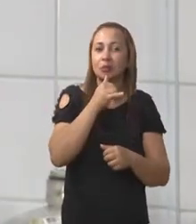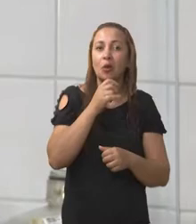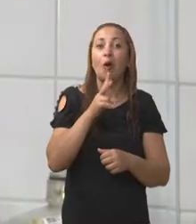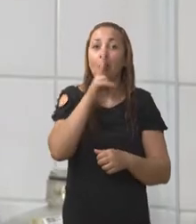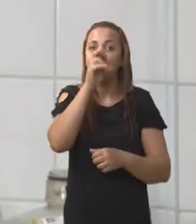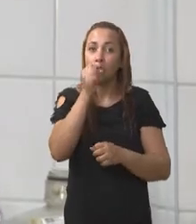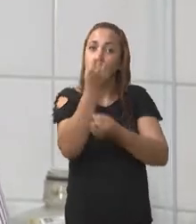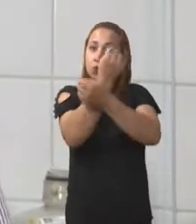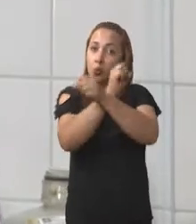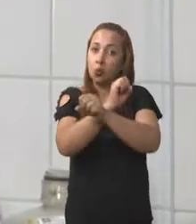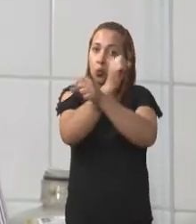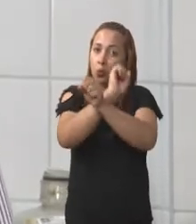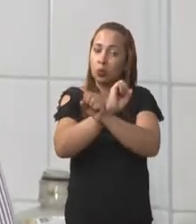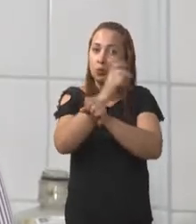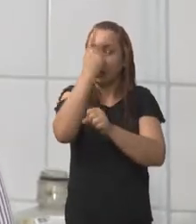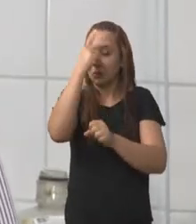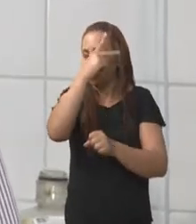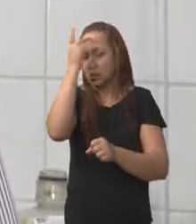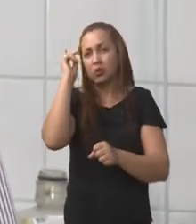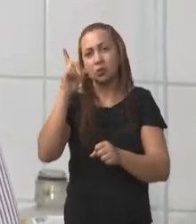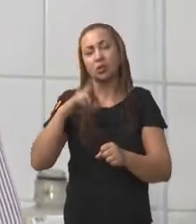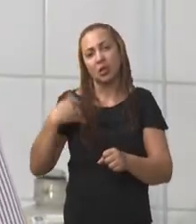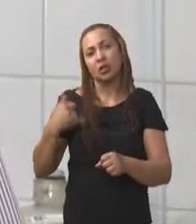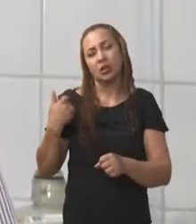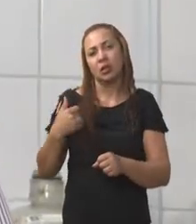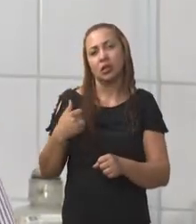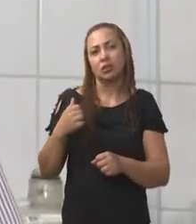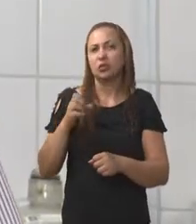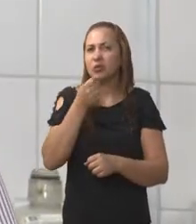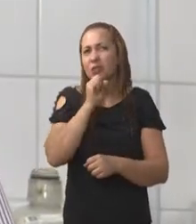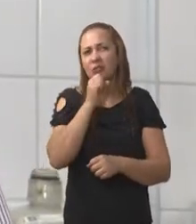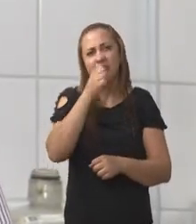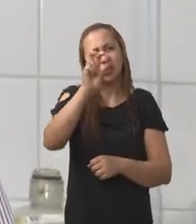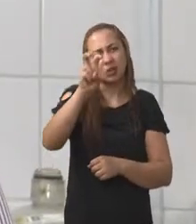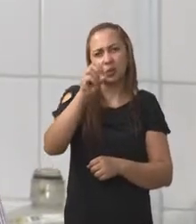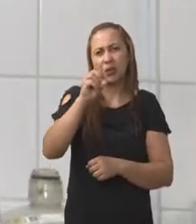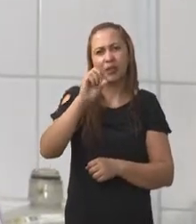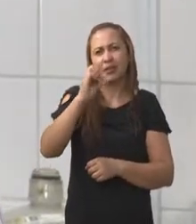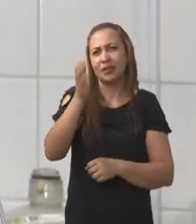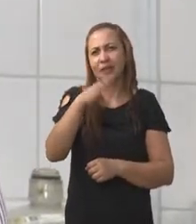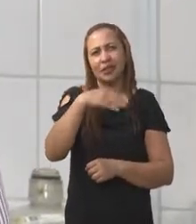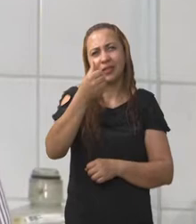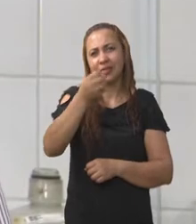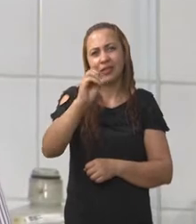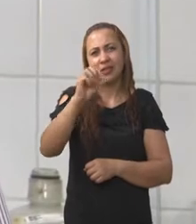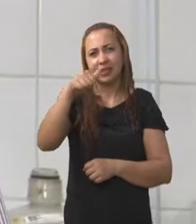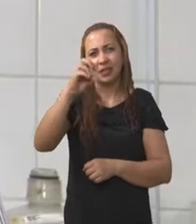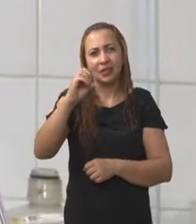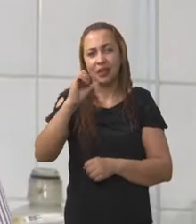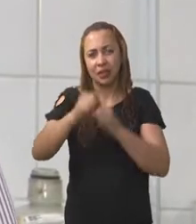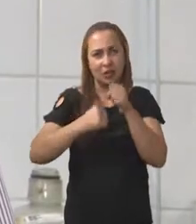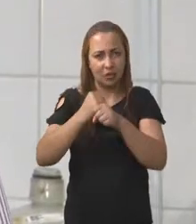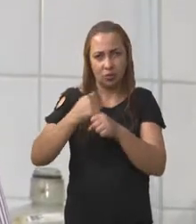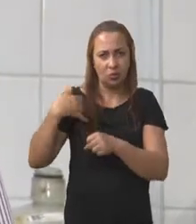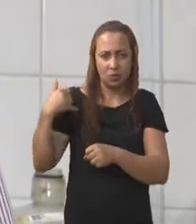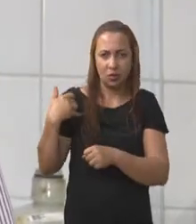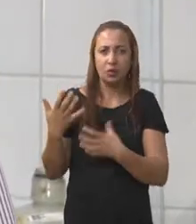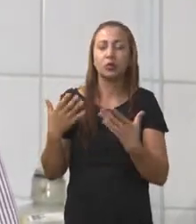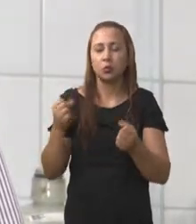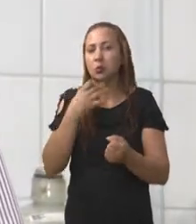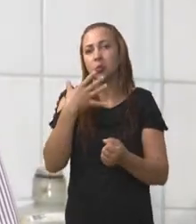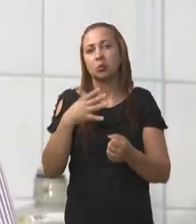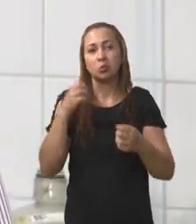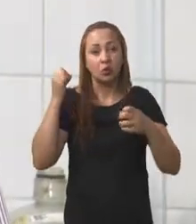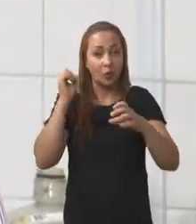fortalecendo os nossos ossos, principalmente para quem já tem uma idade um pouco mais avançada, 50, 60, 70 anos. Então, estimulamos assim a ingestão de